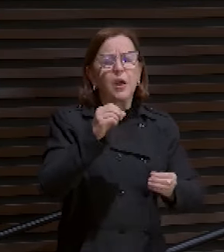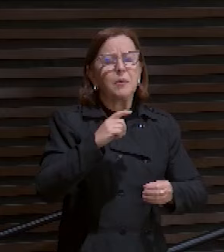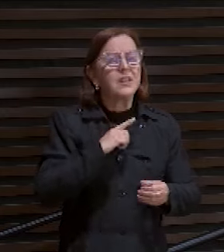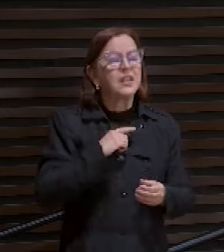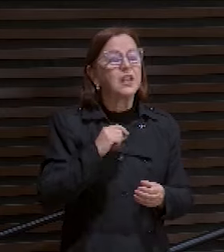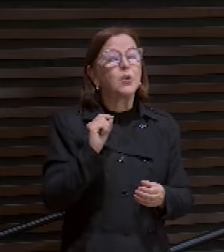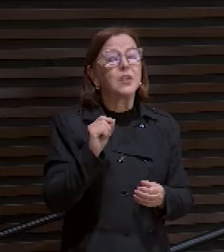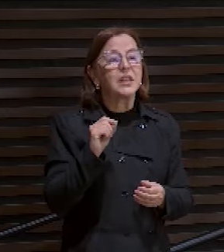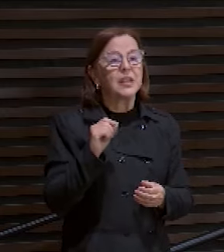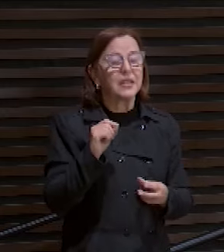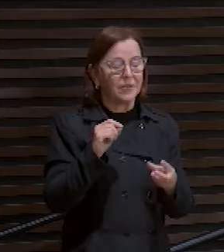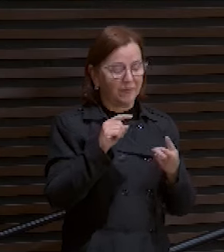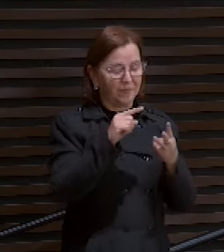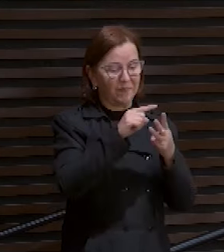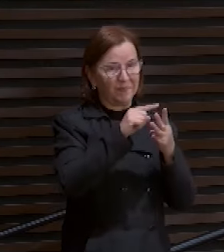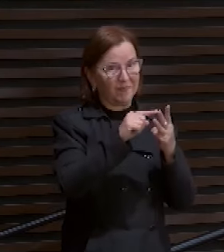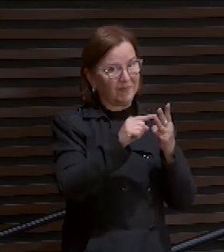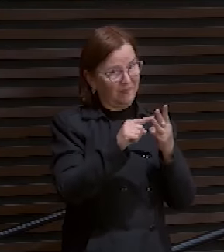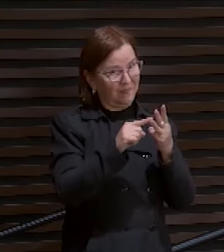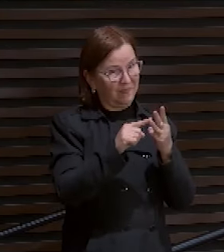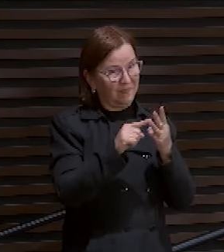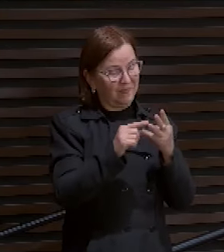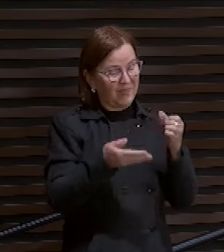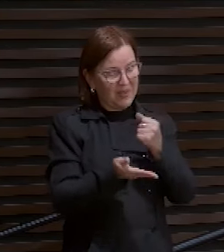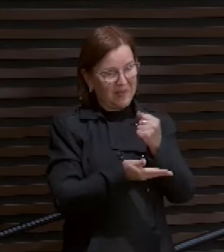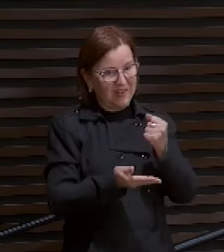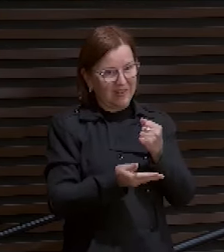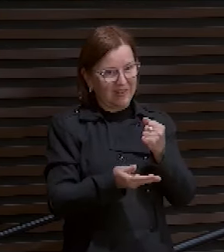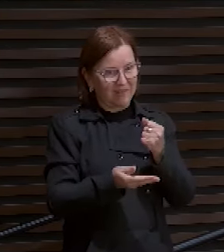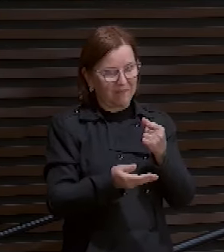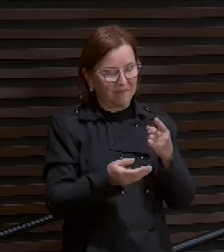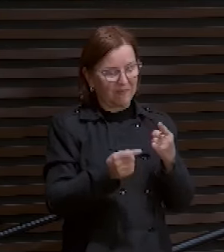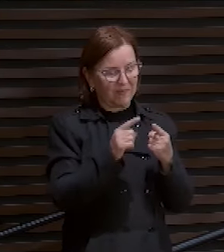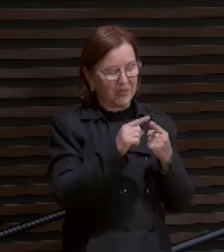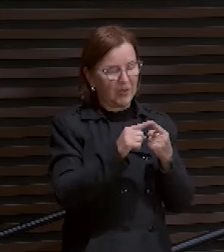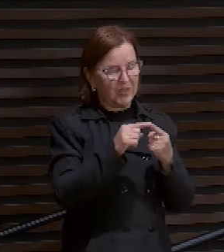Três coisas básicas. Aquilo que eu penso.